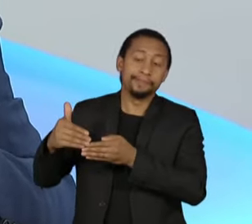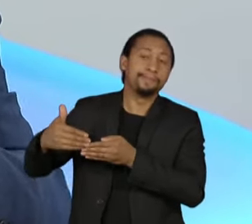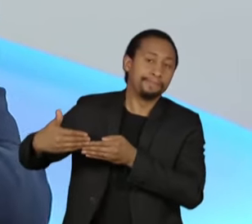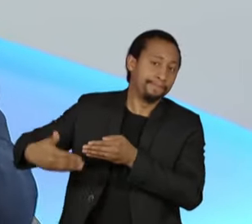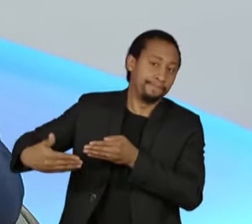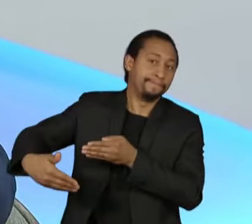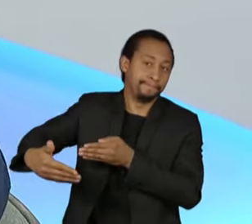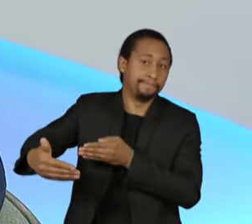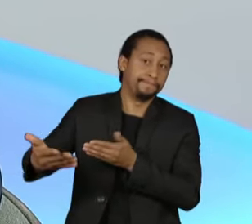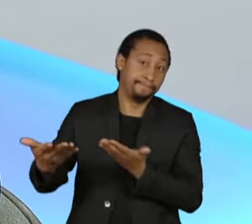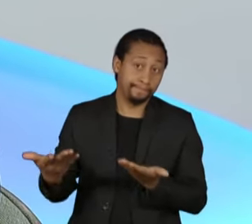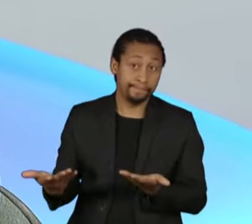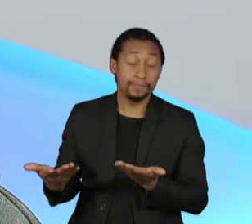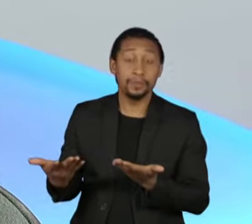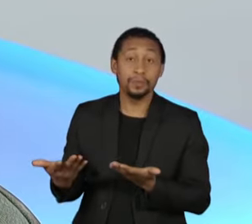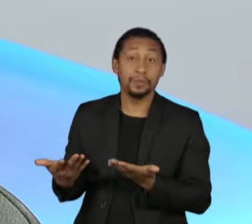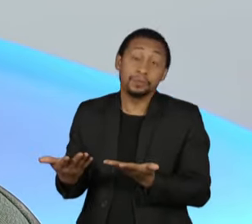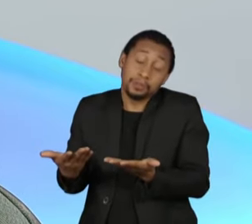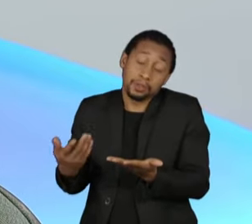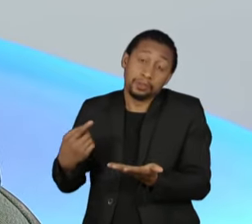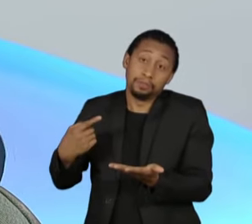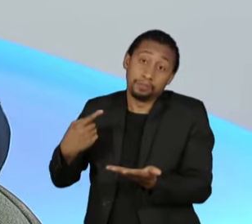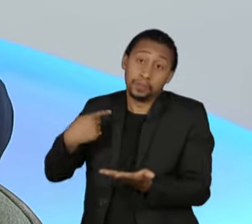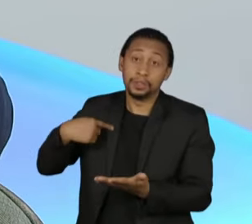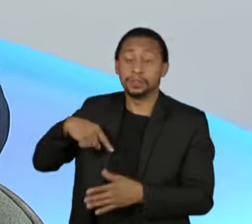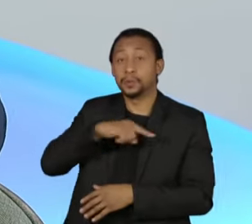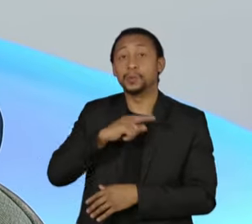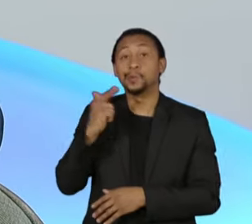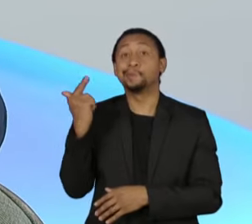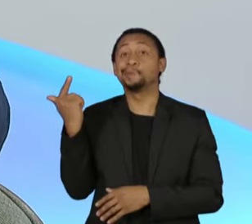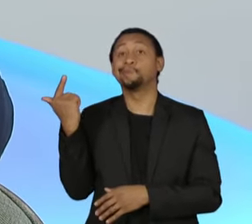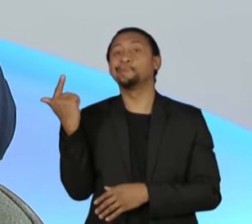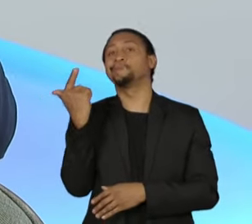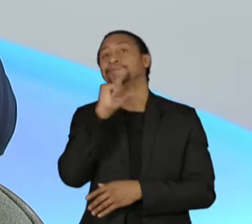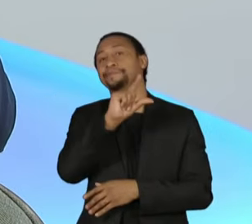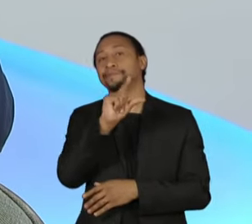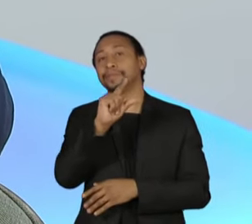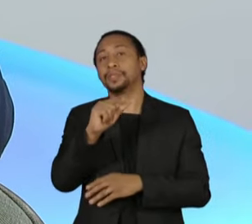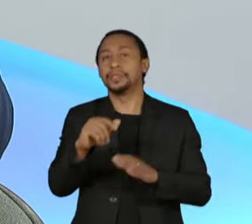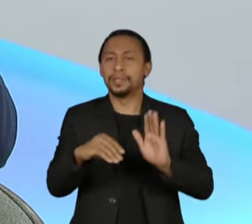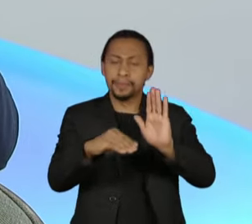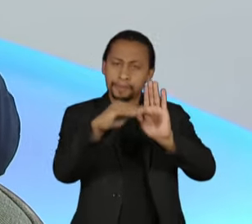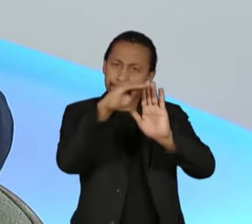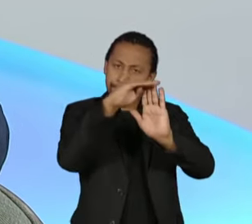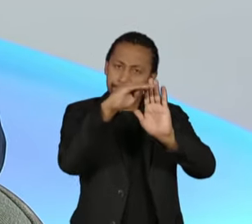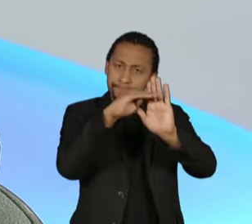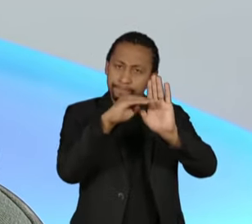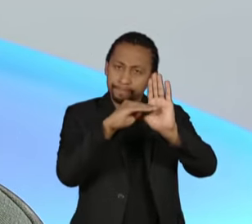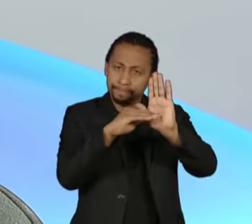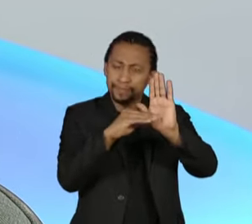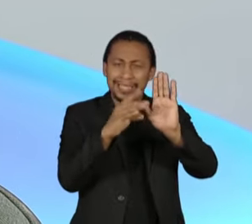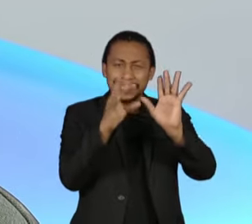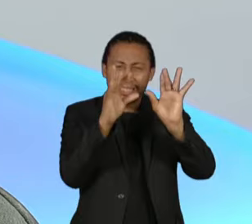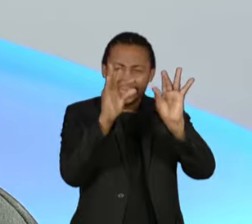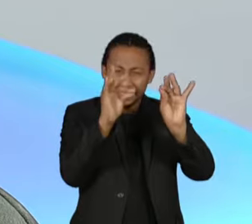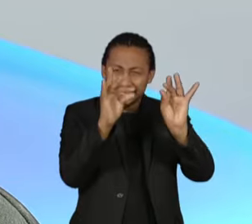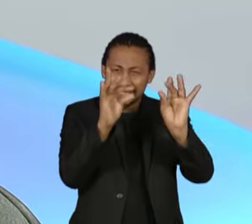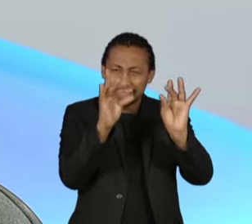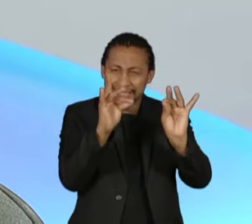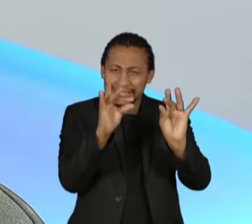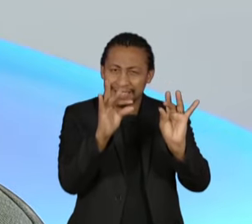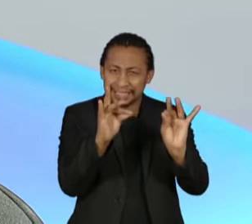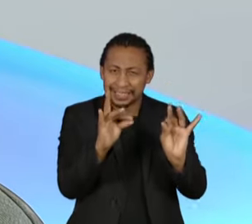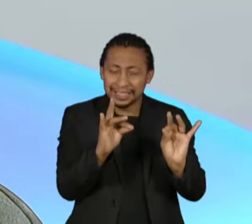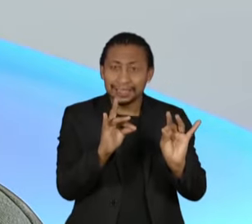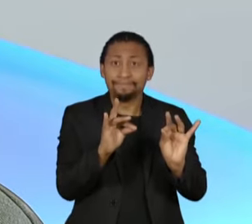para que a gente tenha as condições de ali discriminar cada programa que precisa